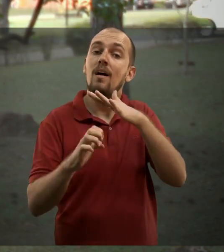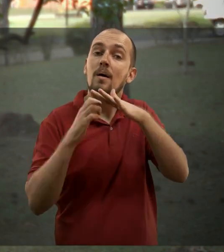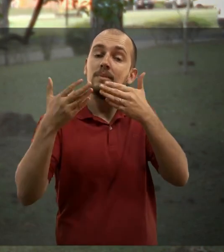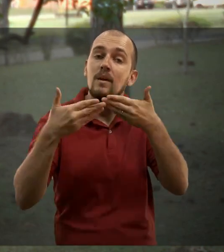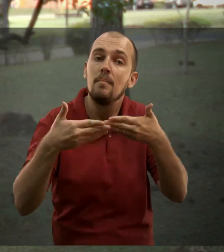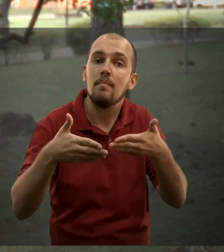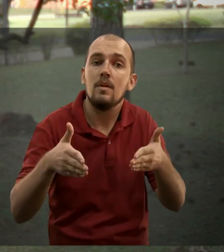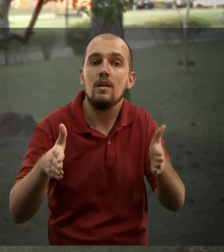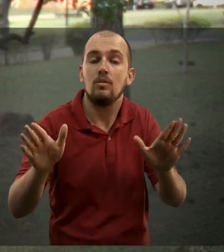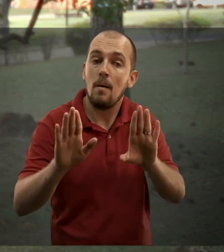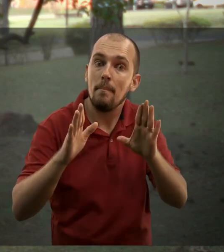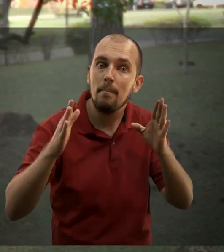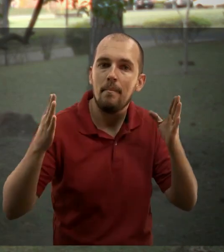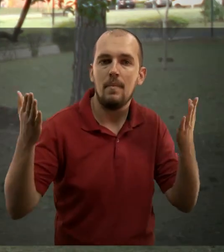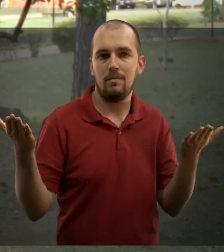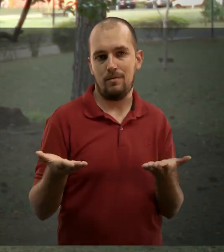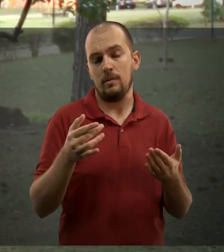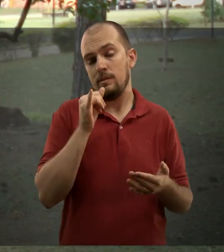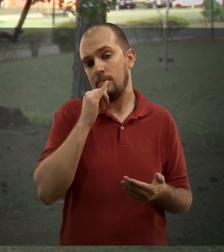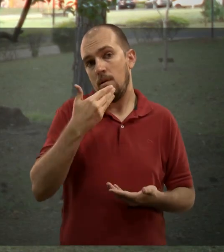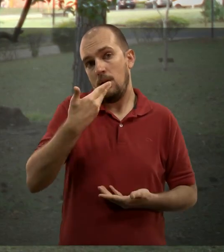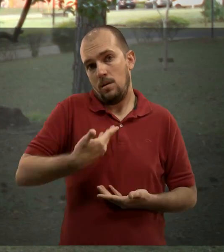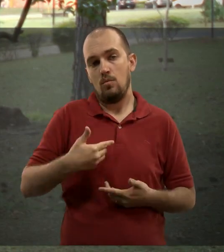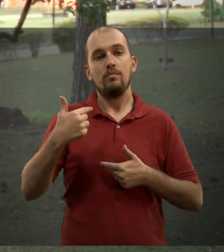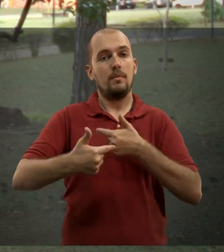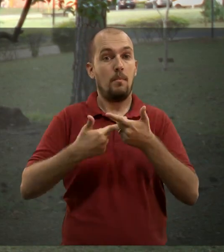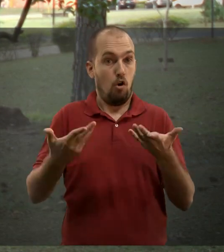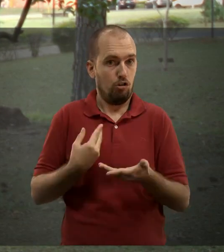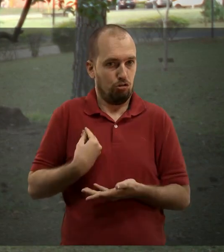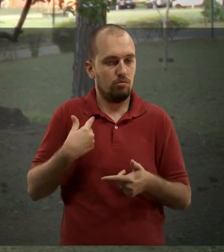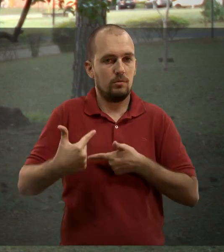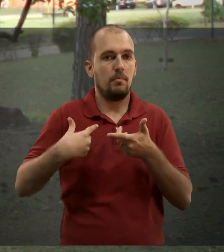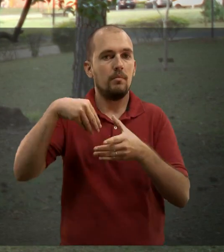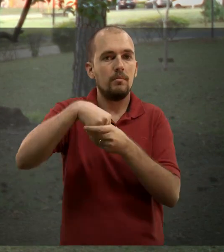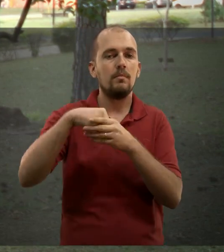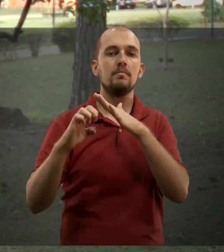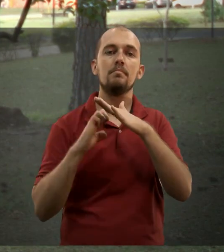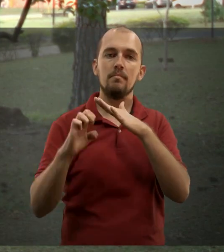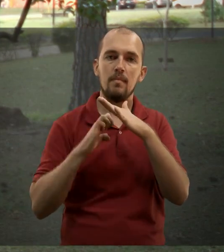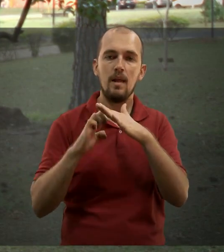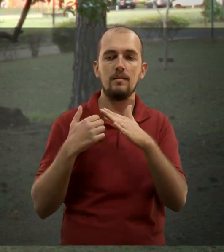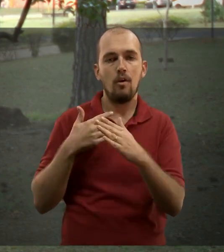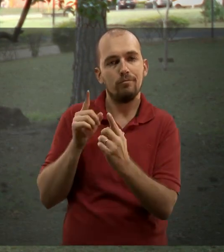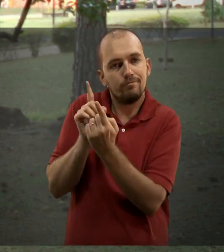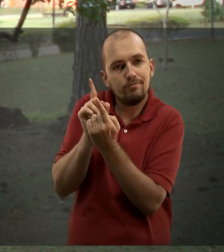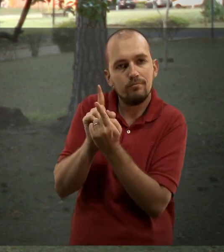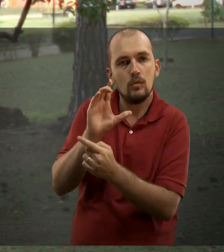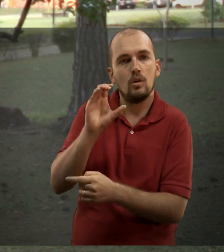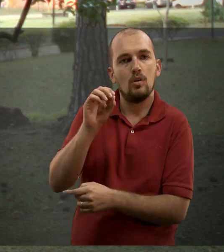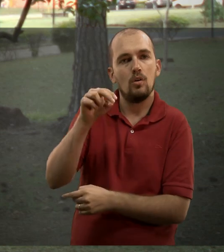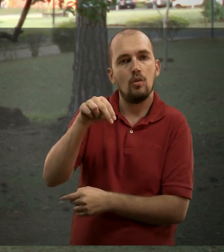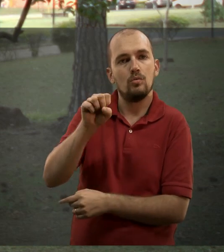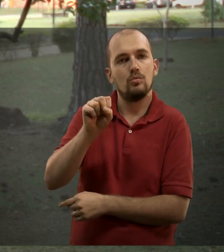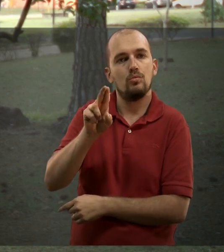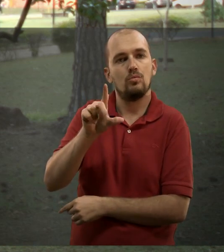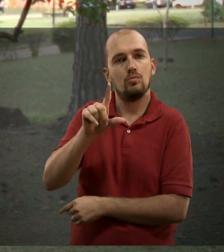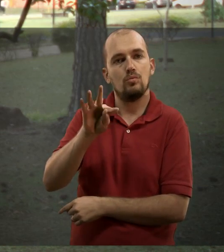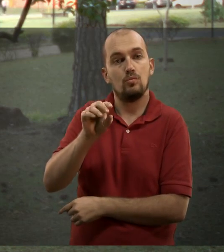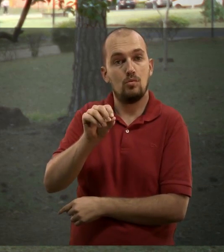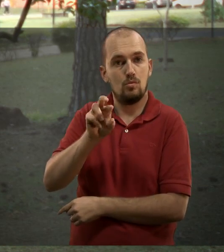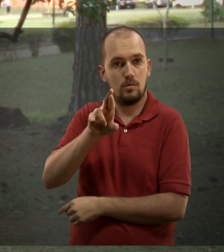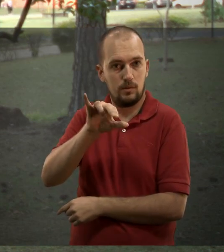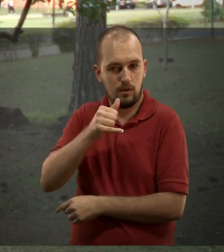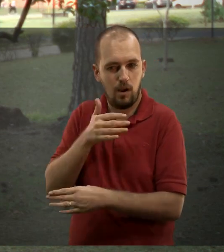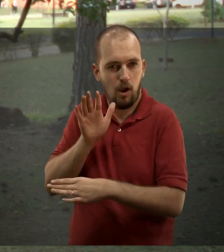habilidade e competência a gente tem. Eu mesma trabalho agora em uma empresa com consultoria, Scrum Master, auxiliar de processo,